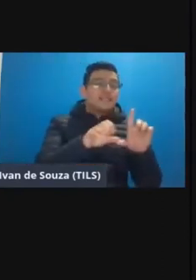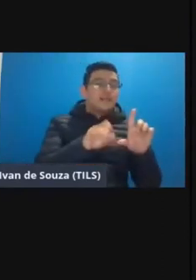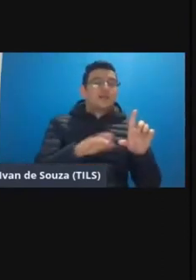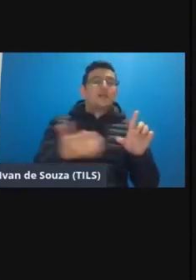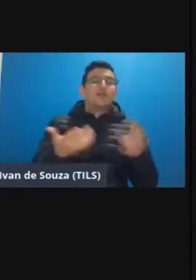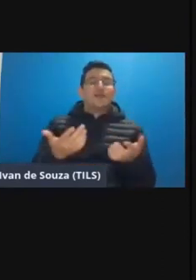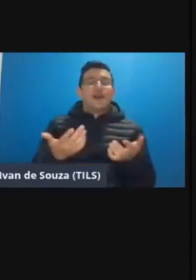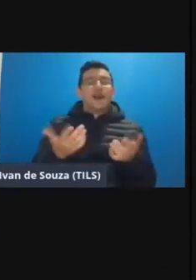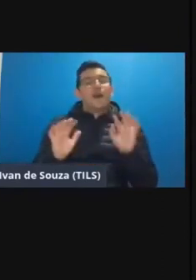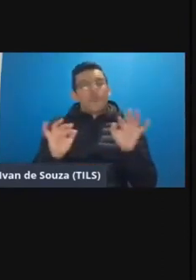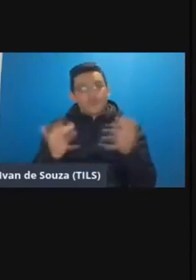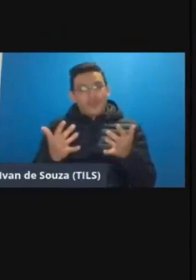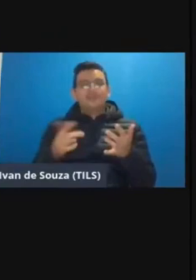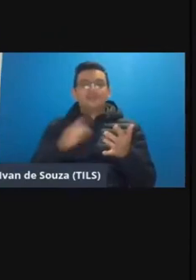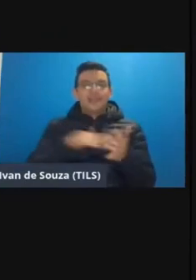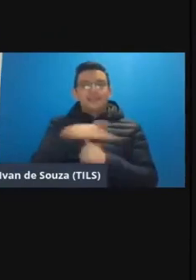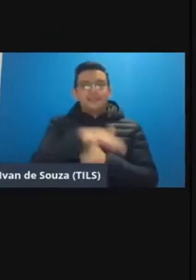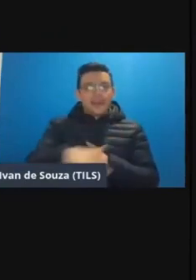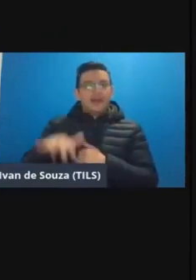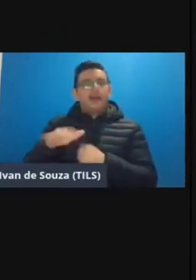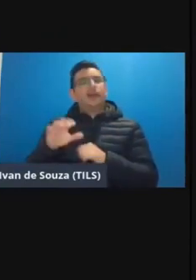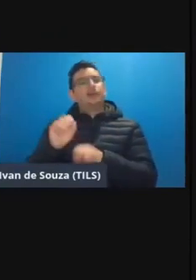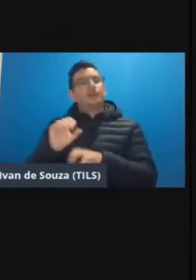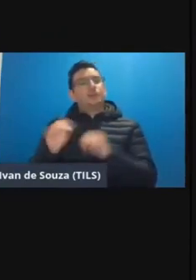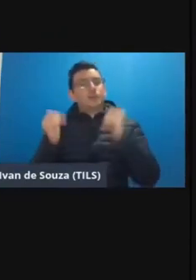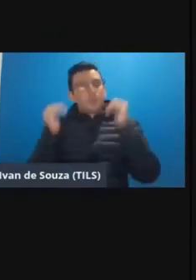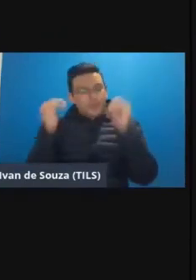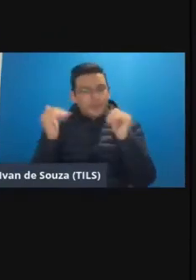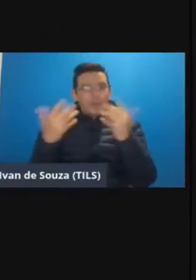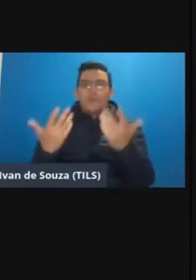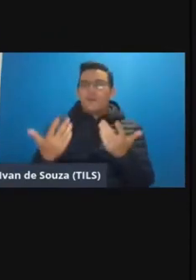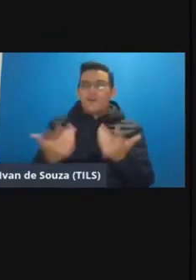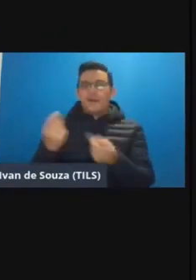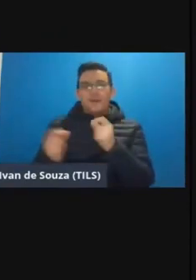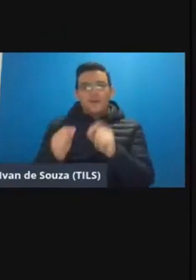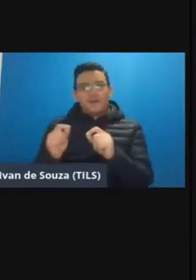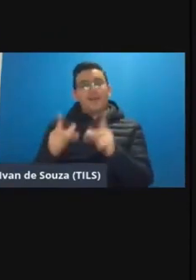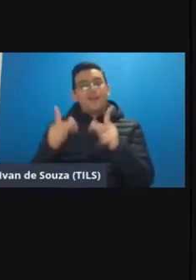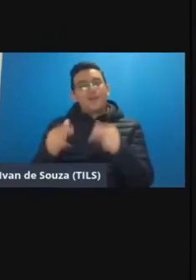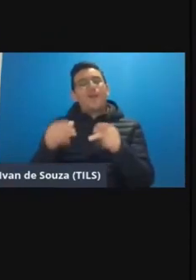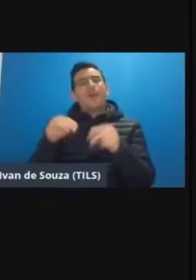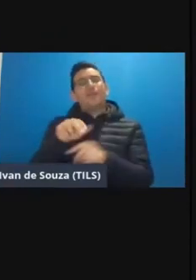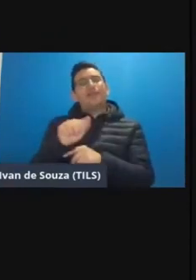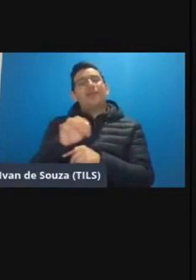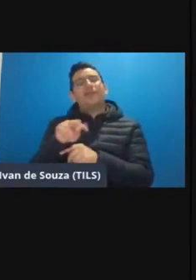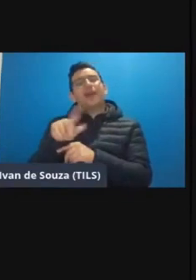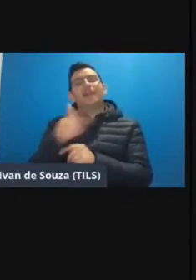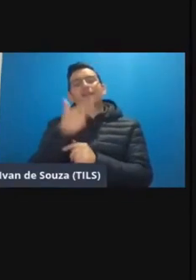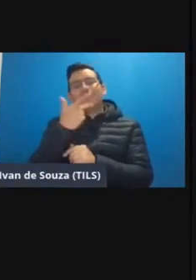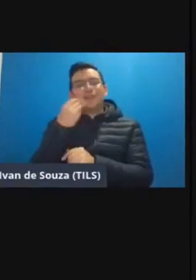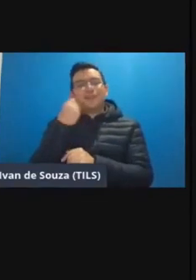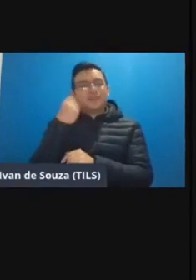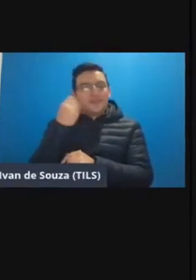é acaba que cai nesse mundo do ensino superior aqui meio né é isso que a Natália disse tentando experimentar e